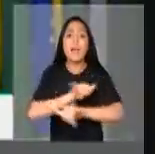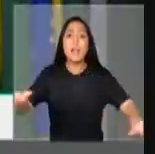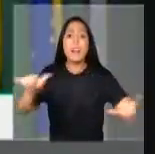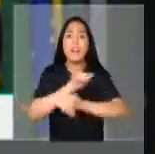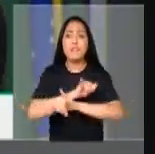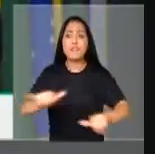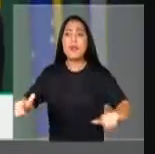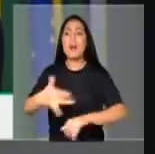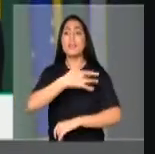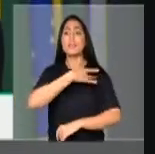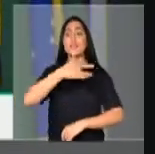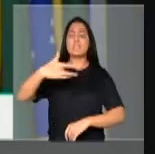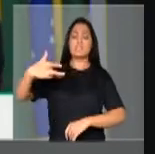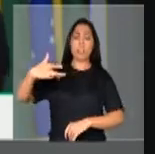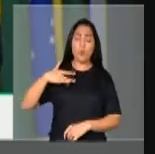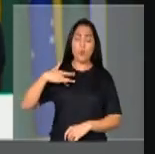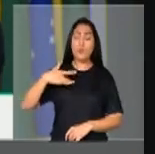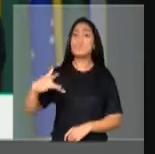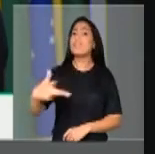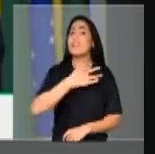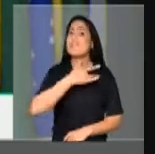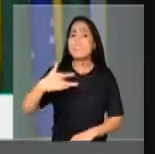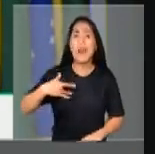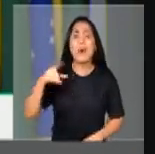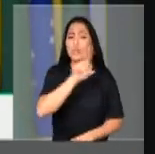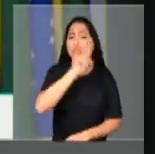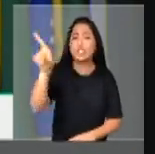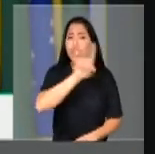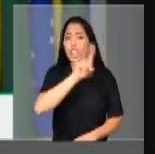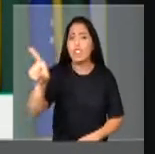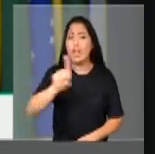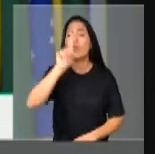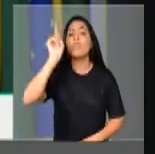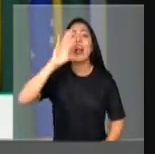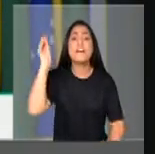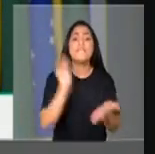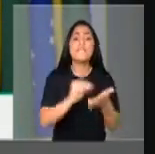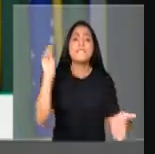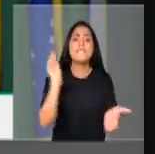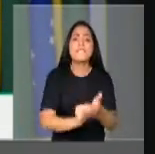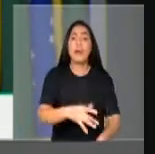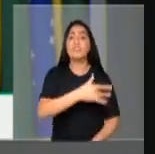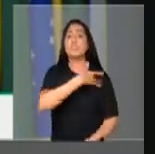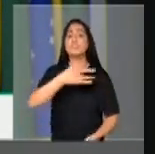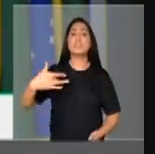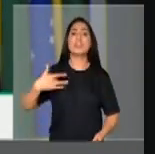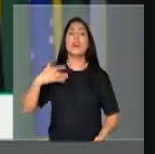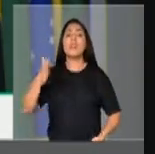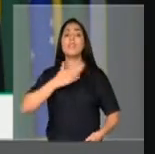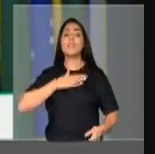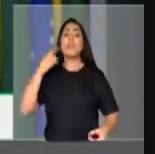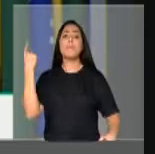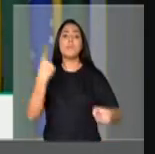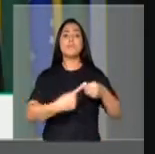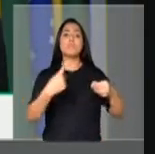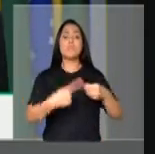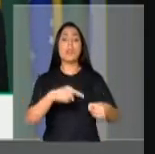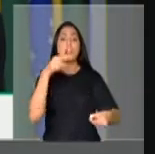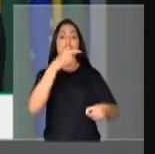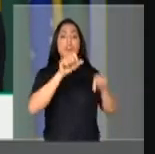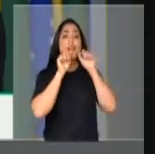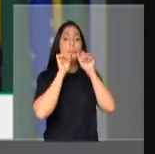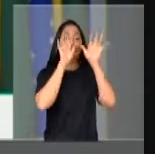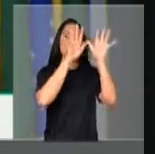da saúde, saúde não né, da de saúde da minha cidade mais que abençoada